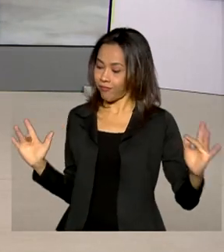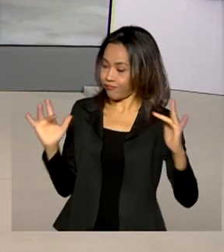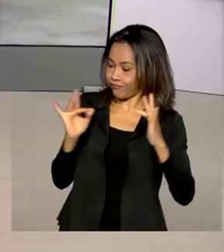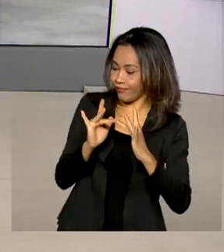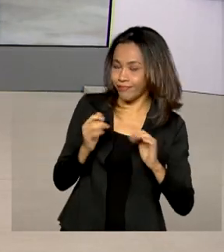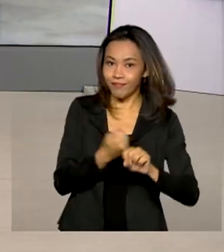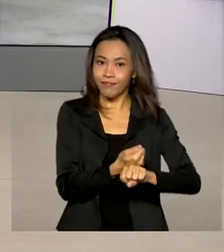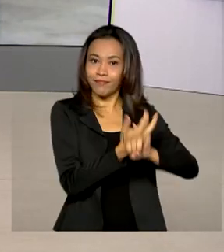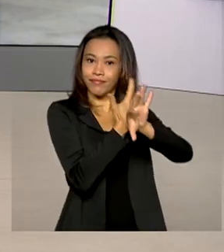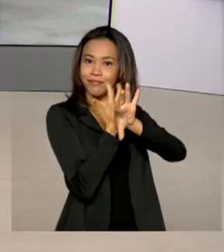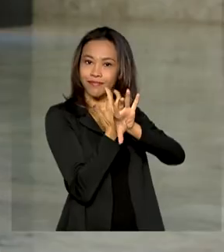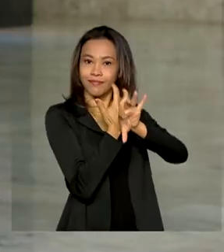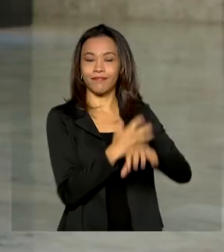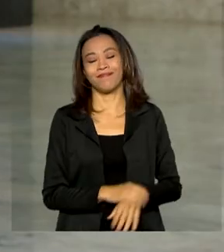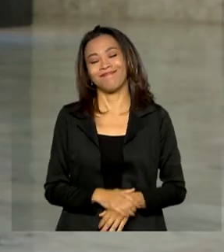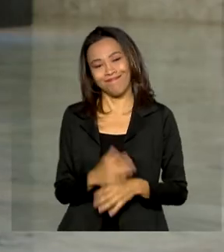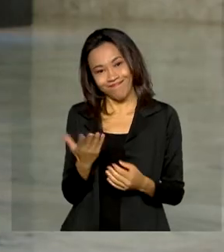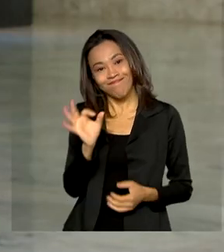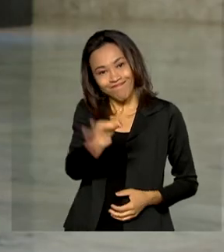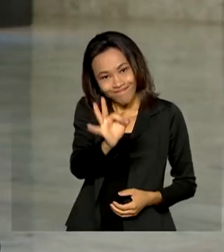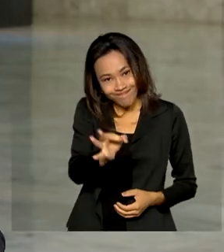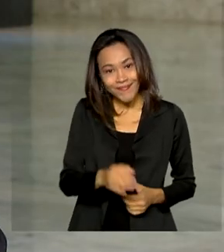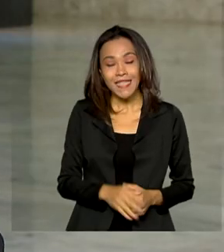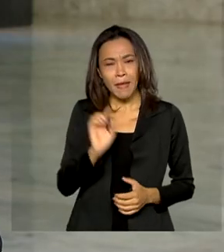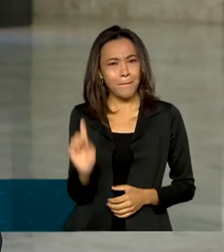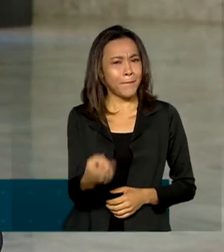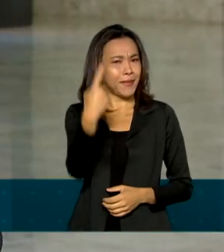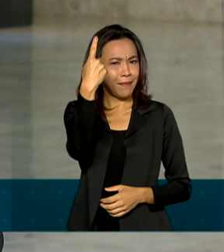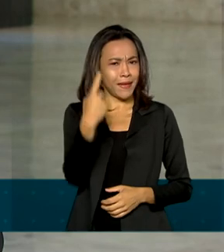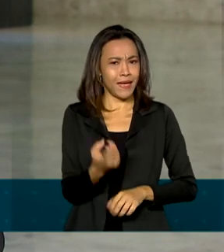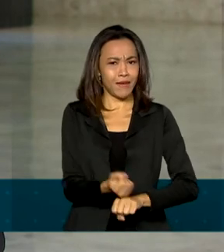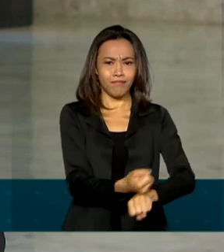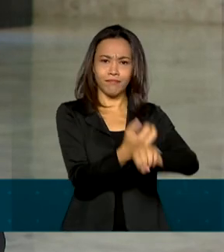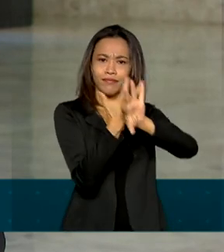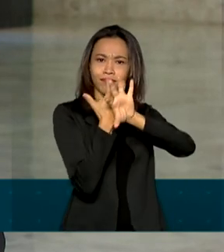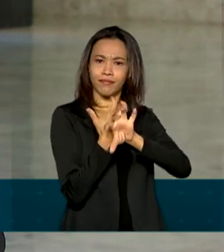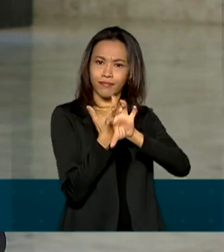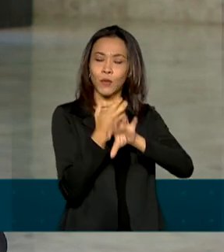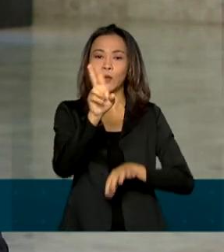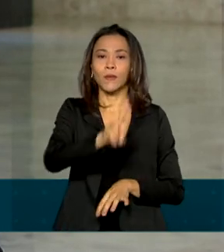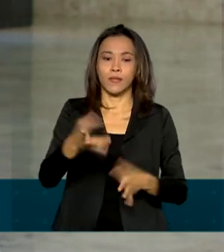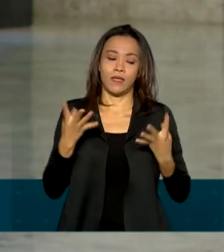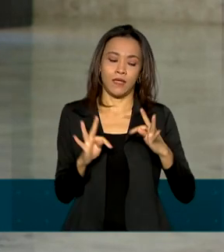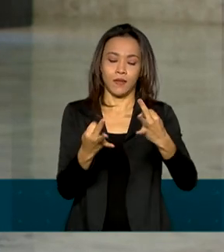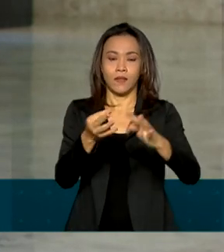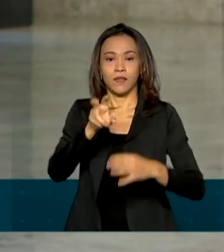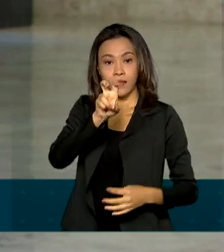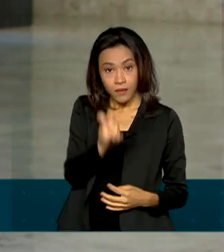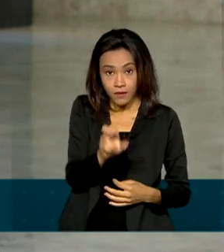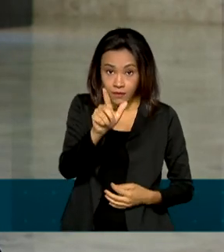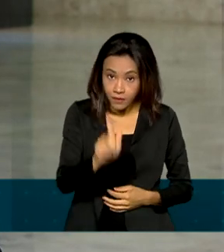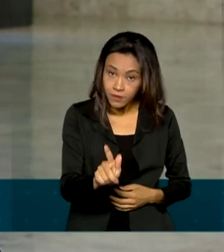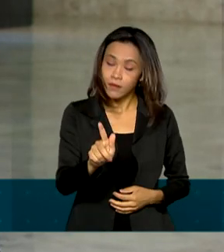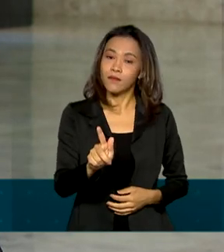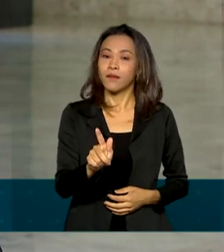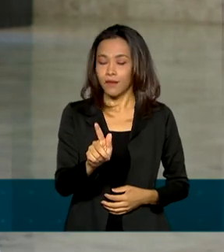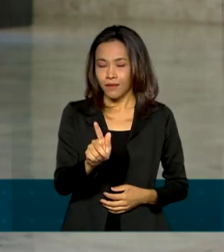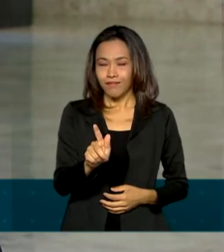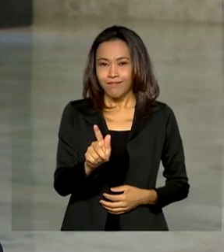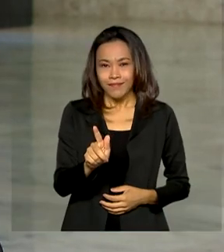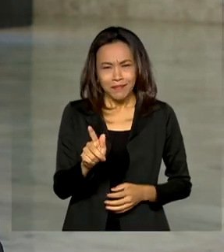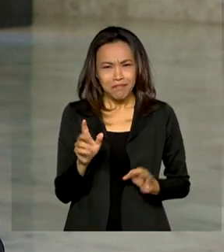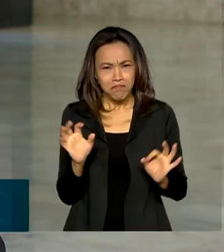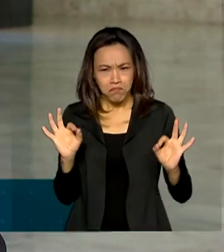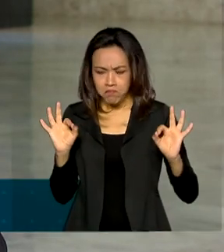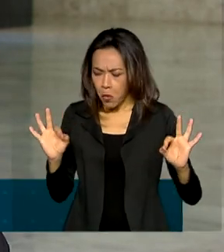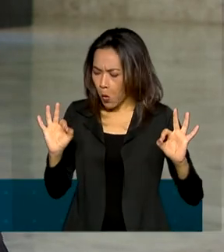Renata, bom dia para você, bom dia a todos. Pois é, essa primeira videochamada em tecnologia 5G vai ser utilizando a tecnologia 5G Pura,